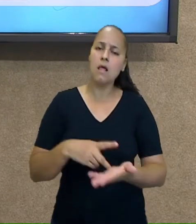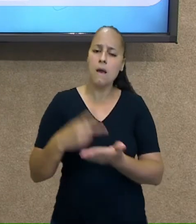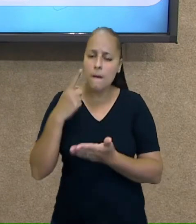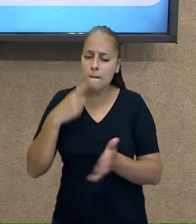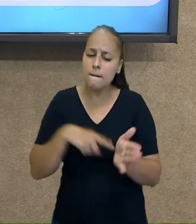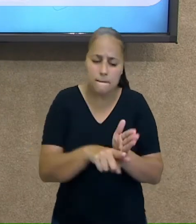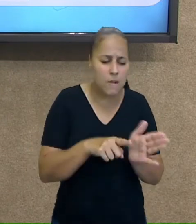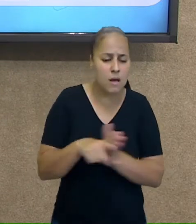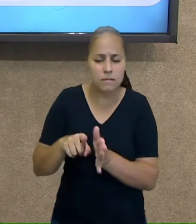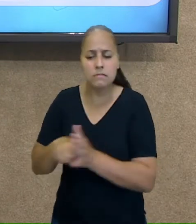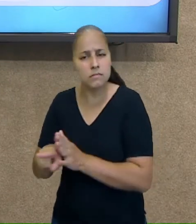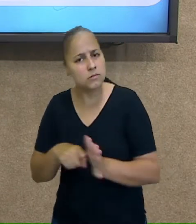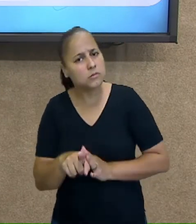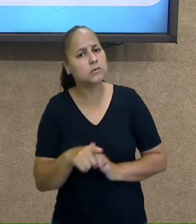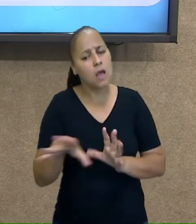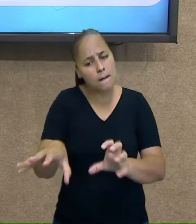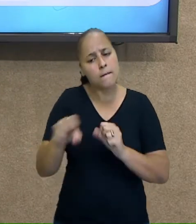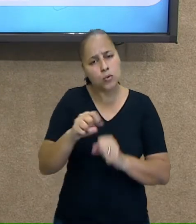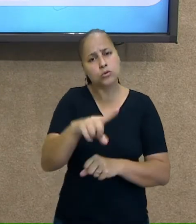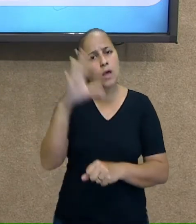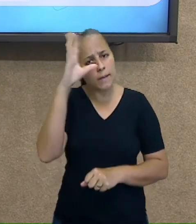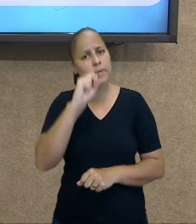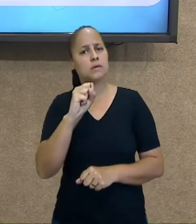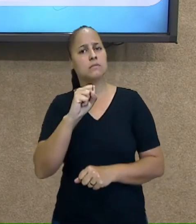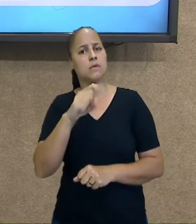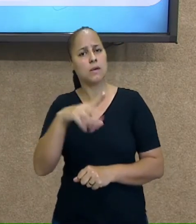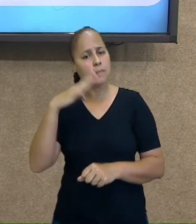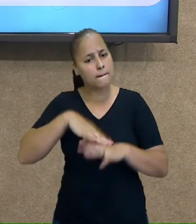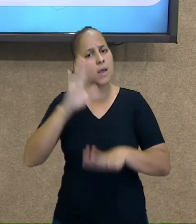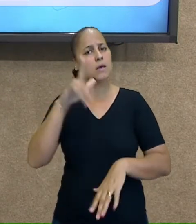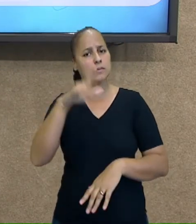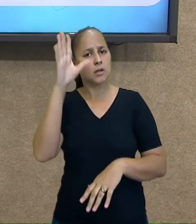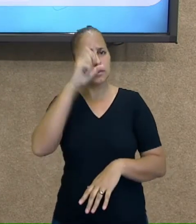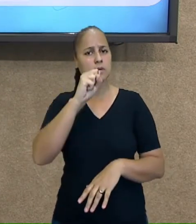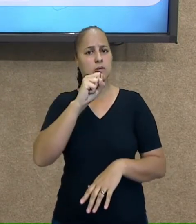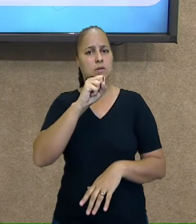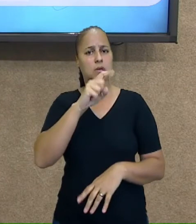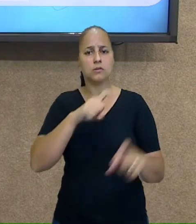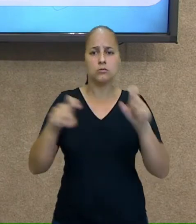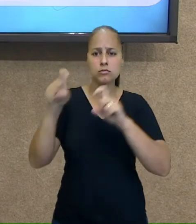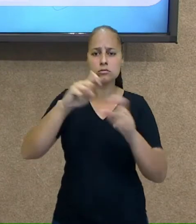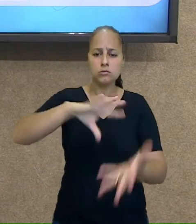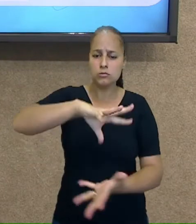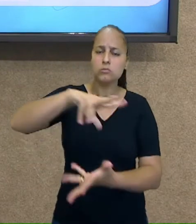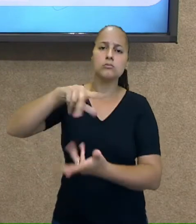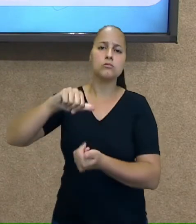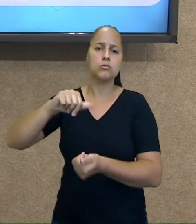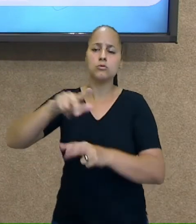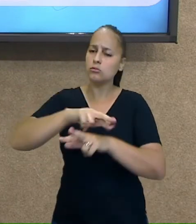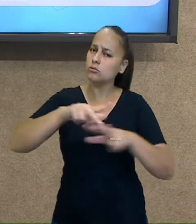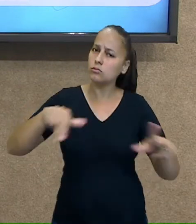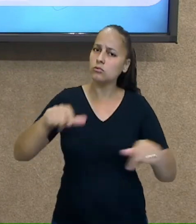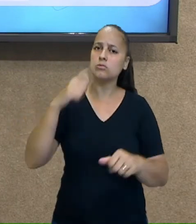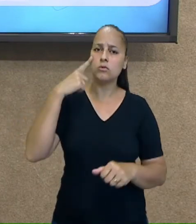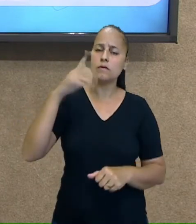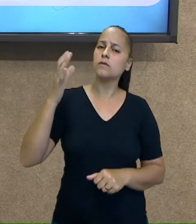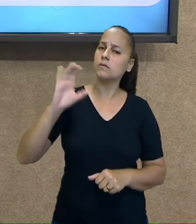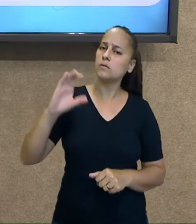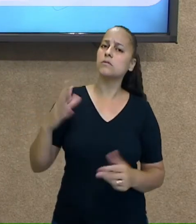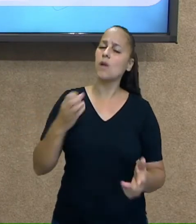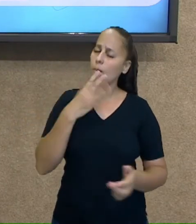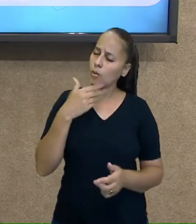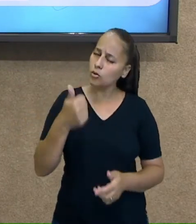pesquisem, busquem conhecimento. Não só do sistema solar, mas de tantas outras coisas da ciência.